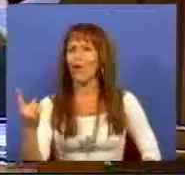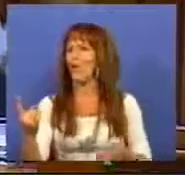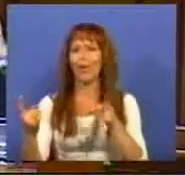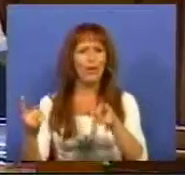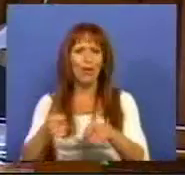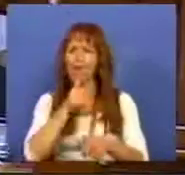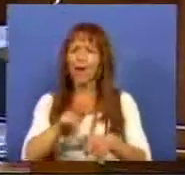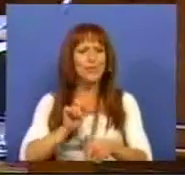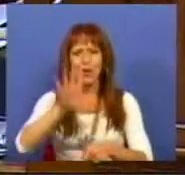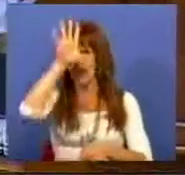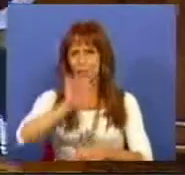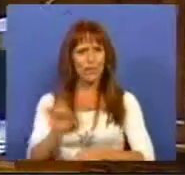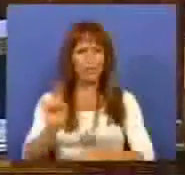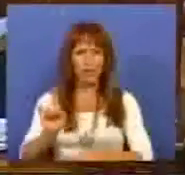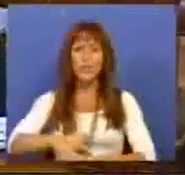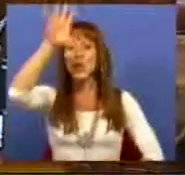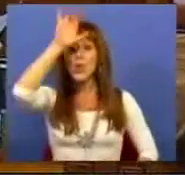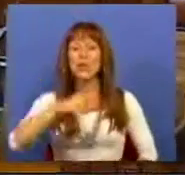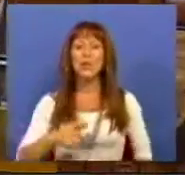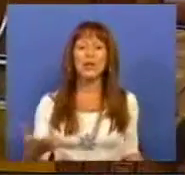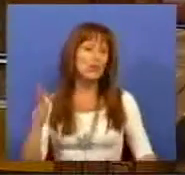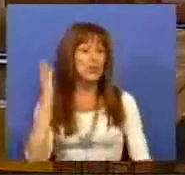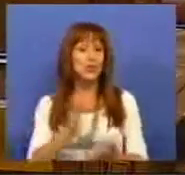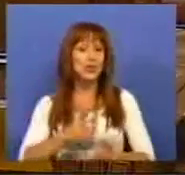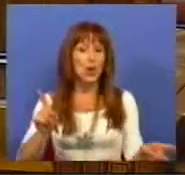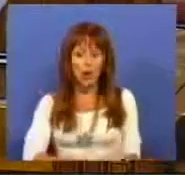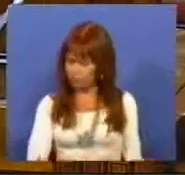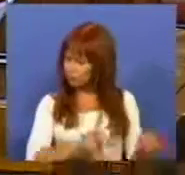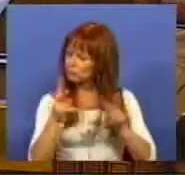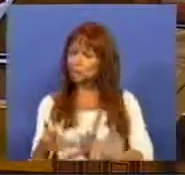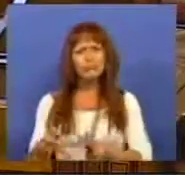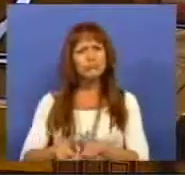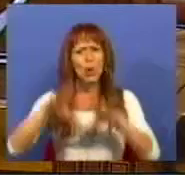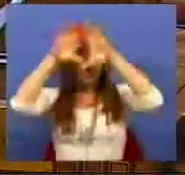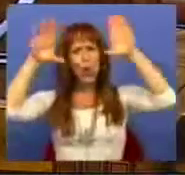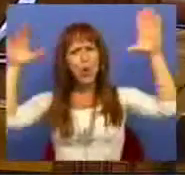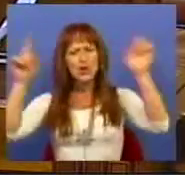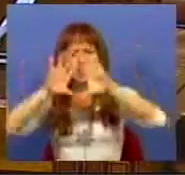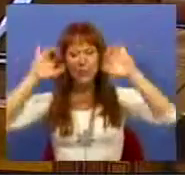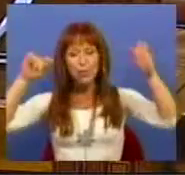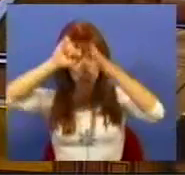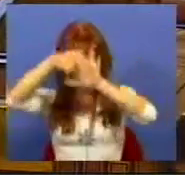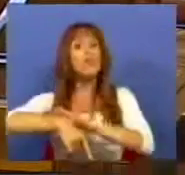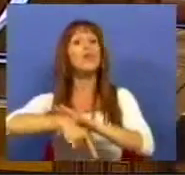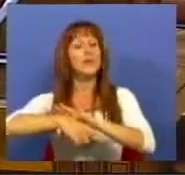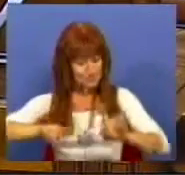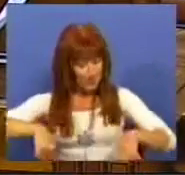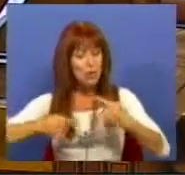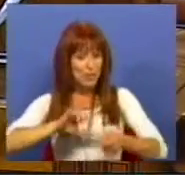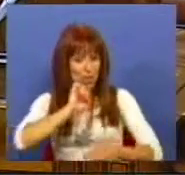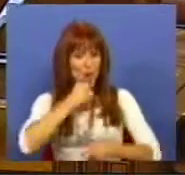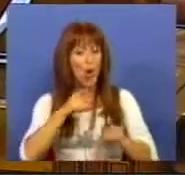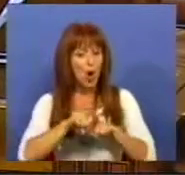essa a opção do Governo. O Governo, pura e simplesmente, alterou os conceitos profundos do próprio